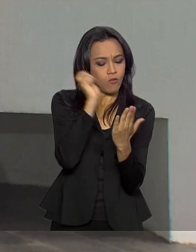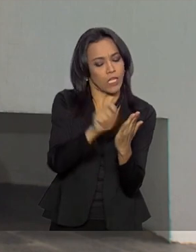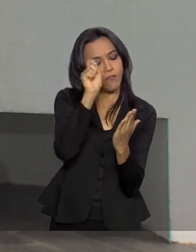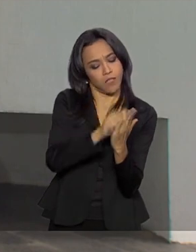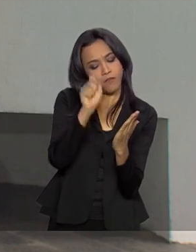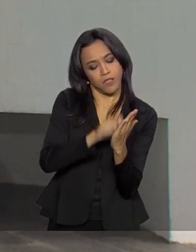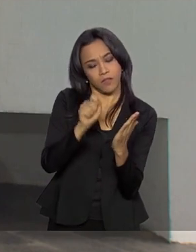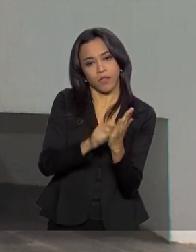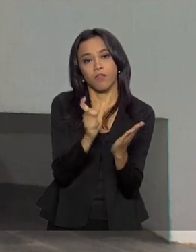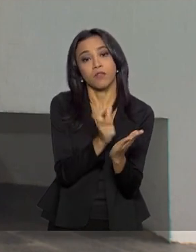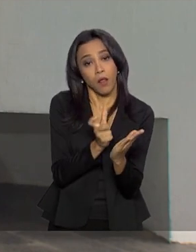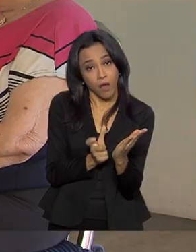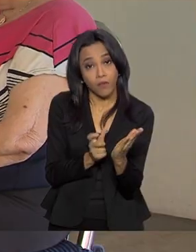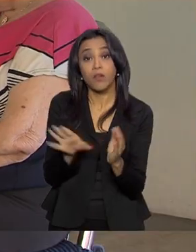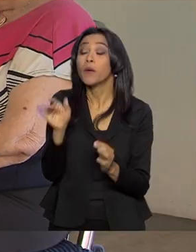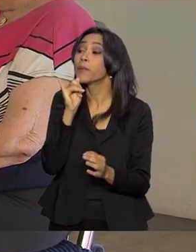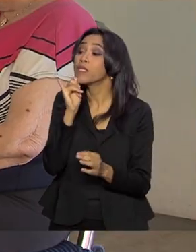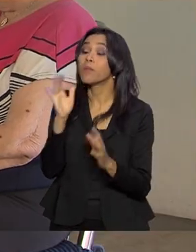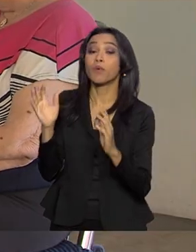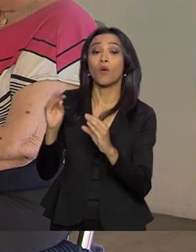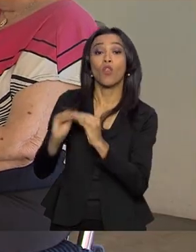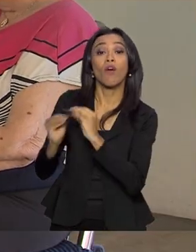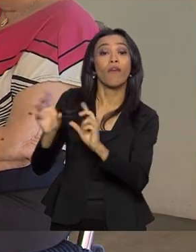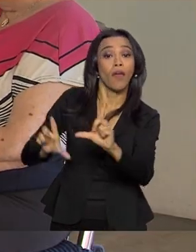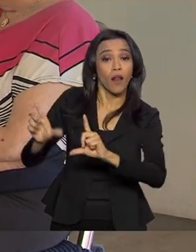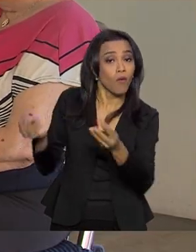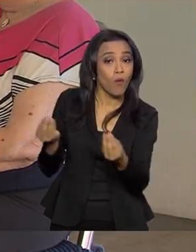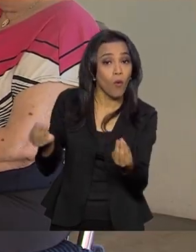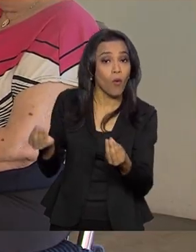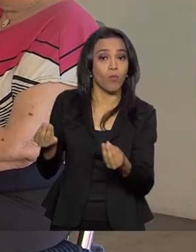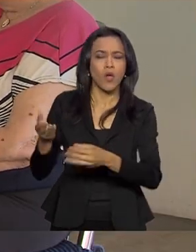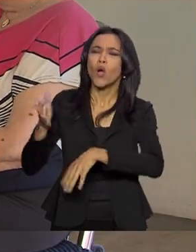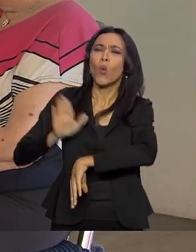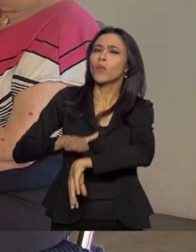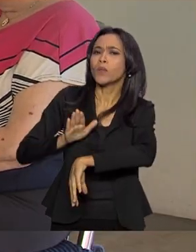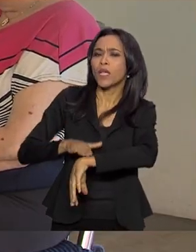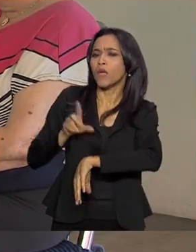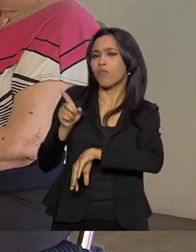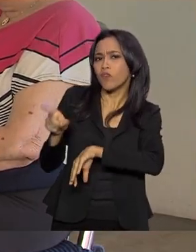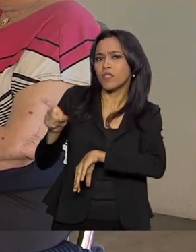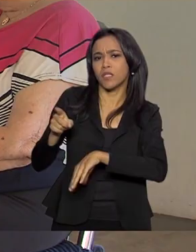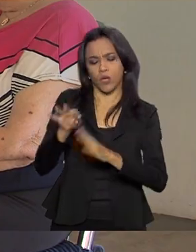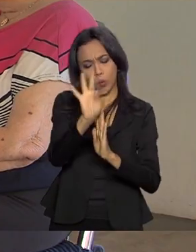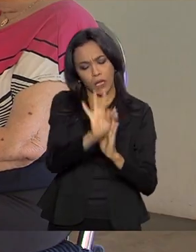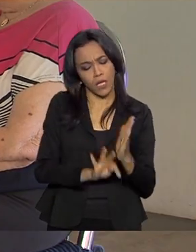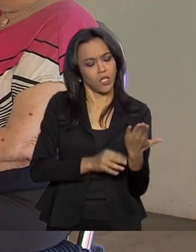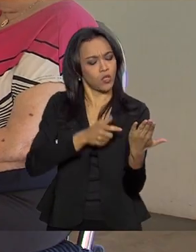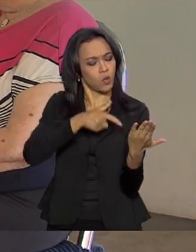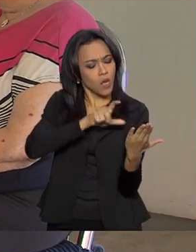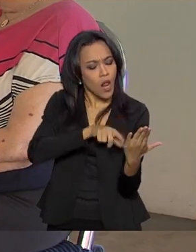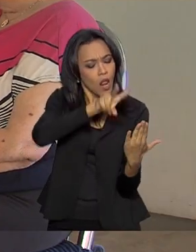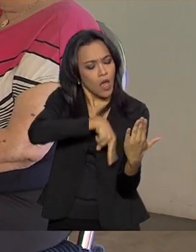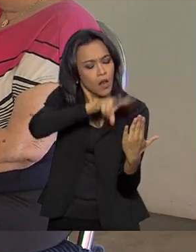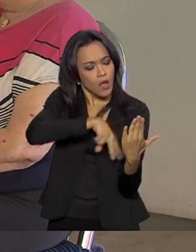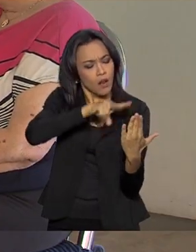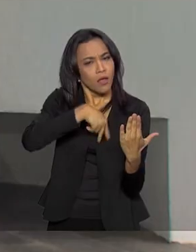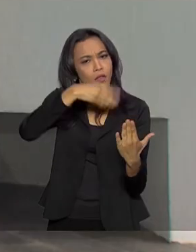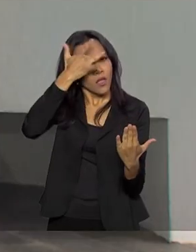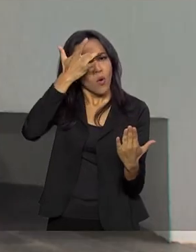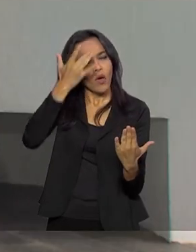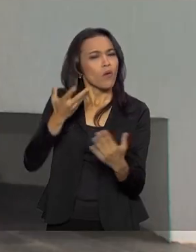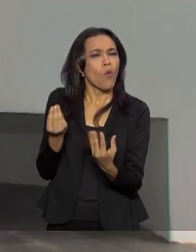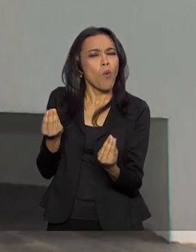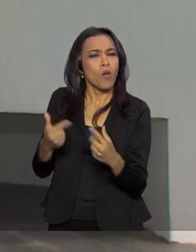Em período de novela, por exemplo? É isso. Então, quanto tempo você fica ali com o texto? Como é que é essa jornada de trabalho?